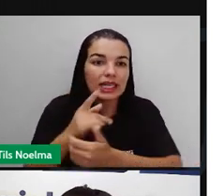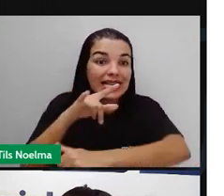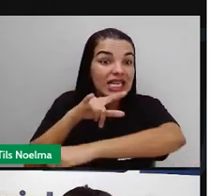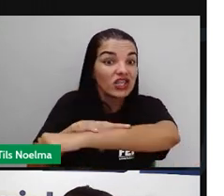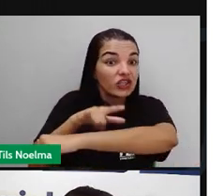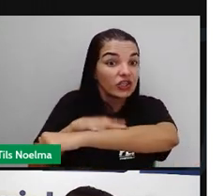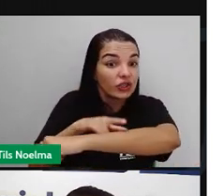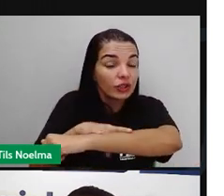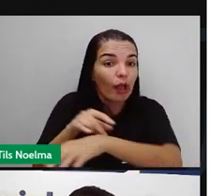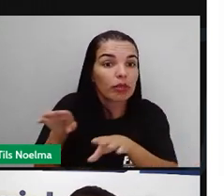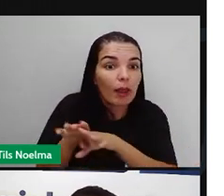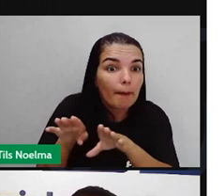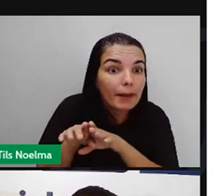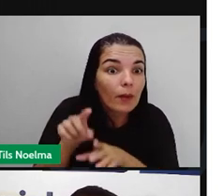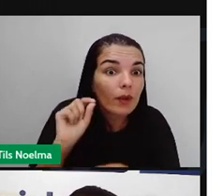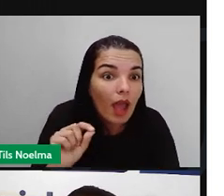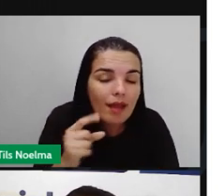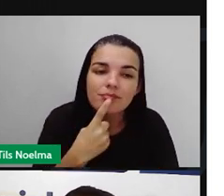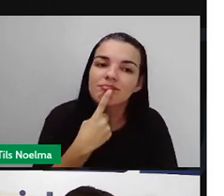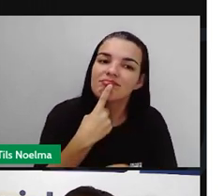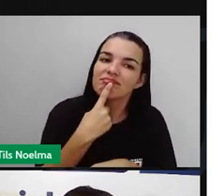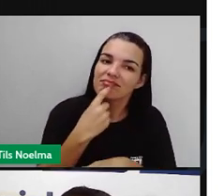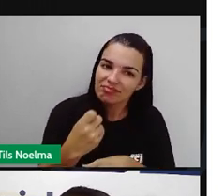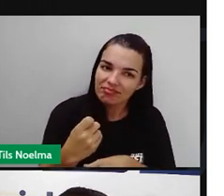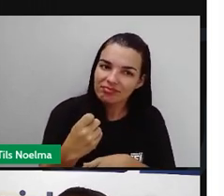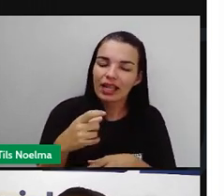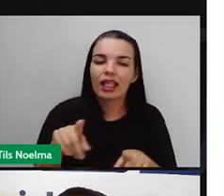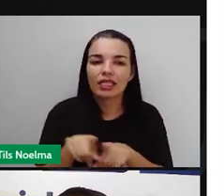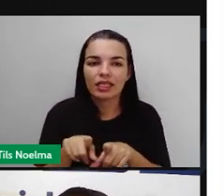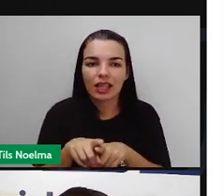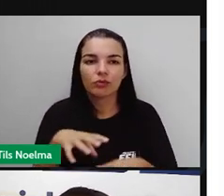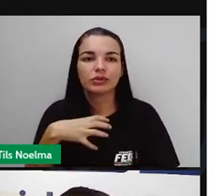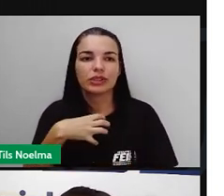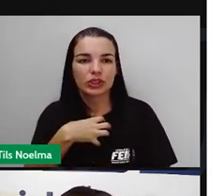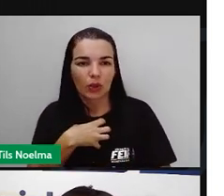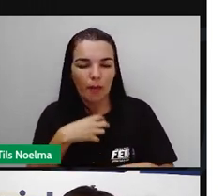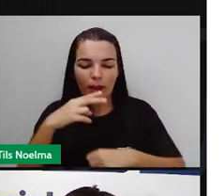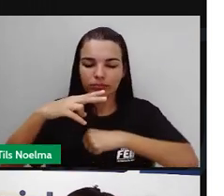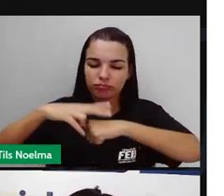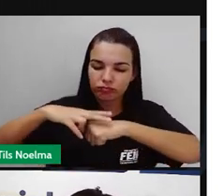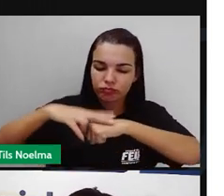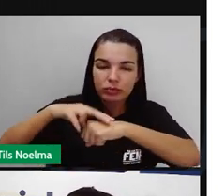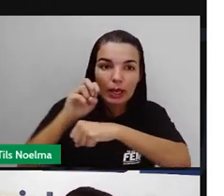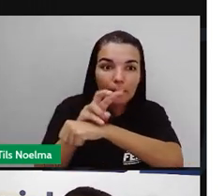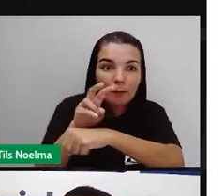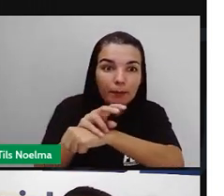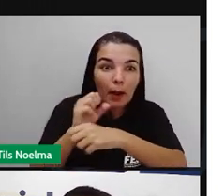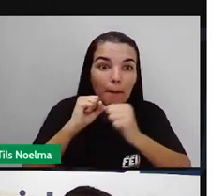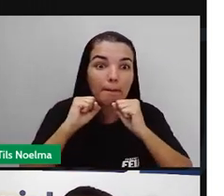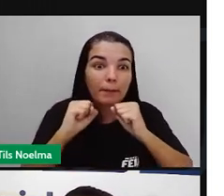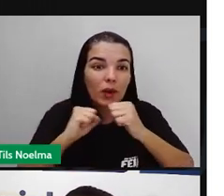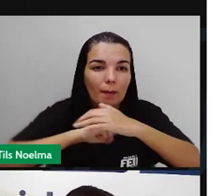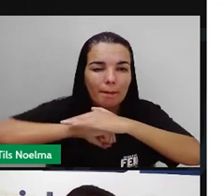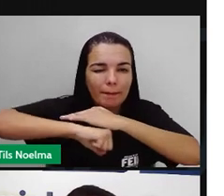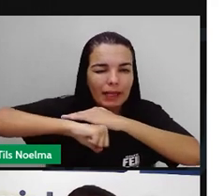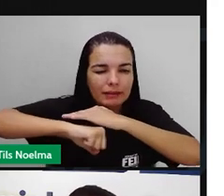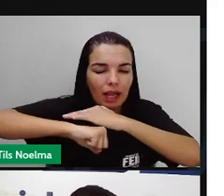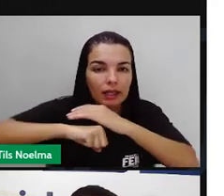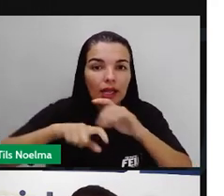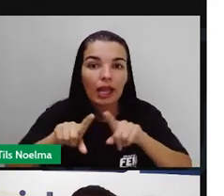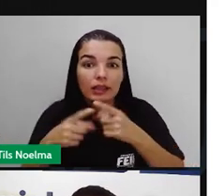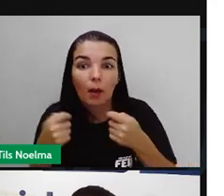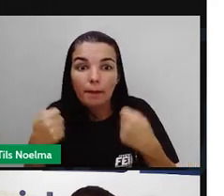sangue. São aí os sintomas da dengue hemorrágica, uma dengue que pode matar. Então, a gente tem que estar